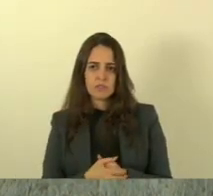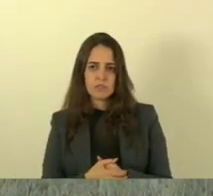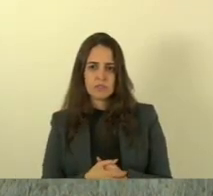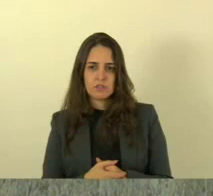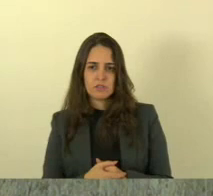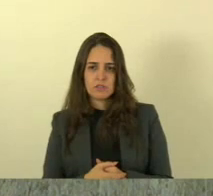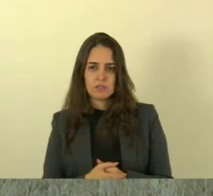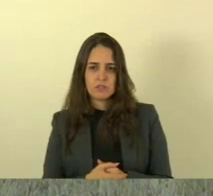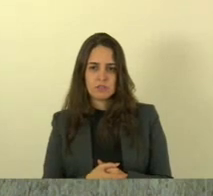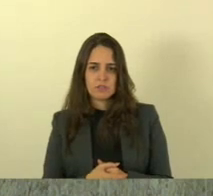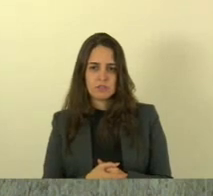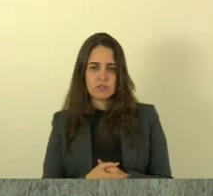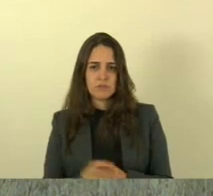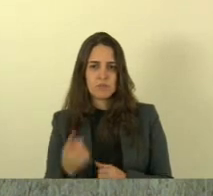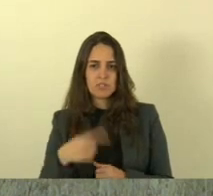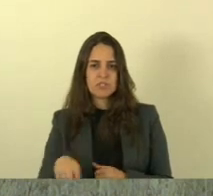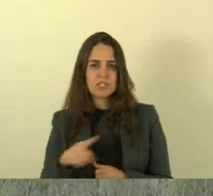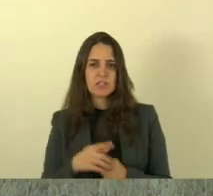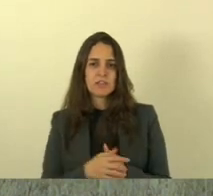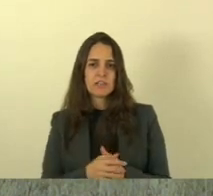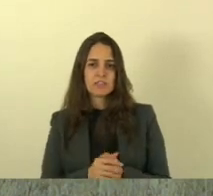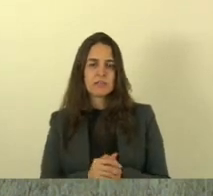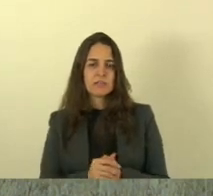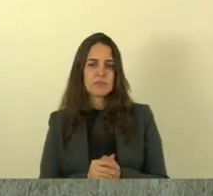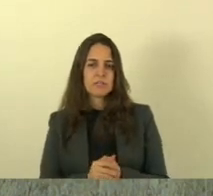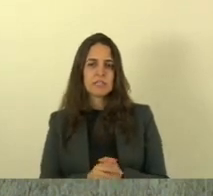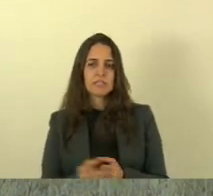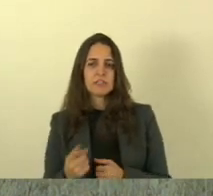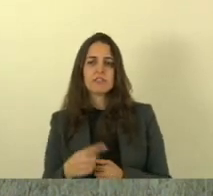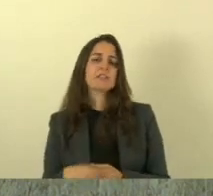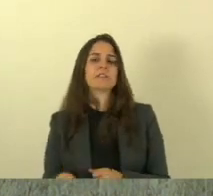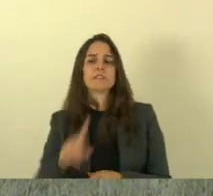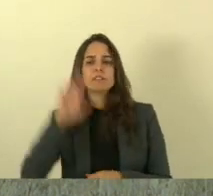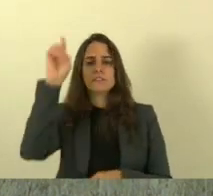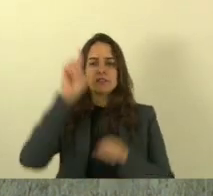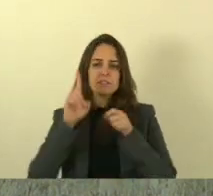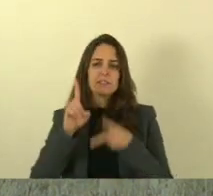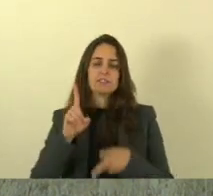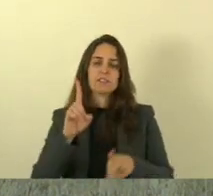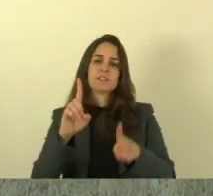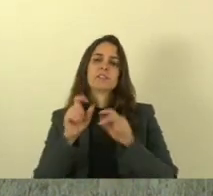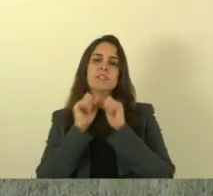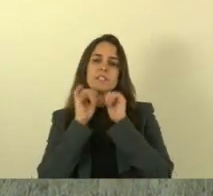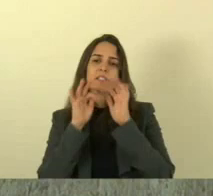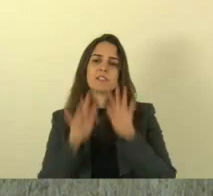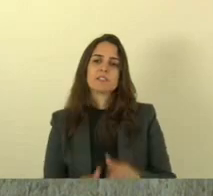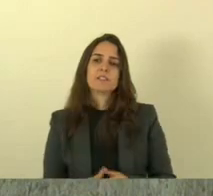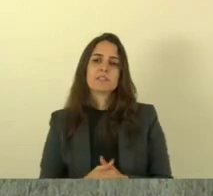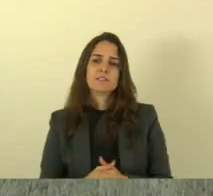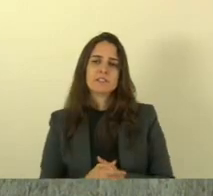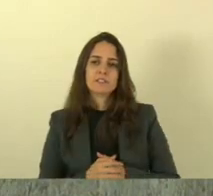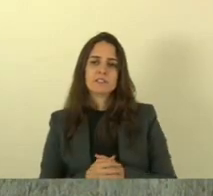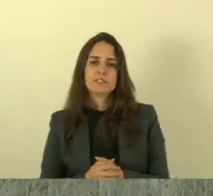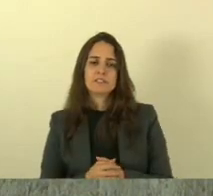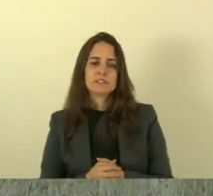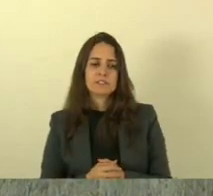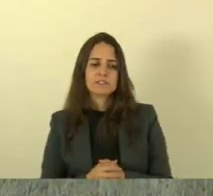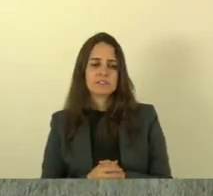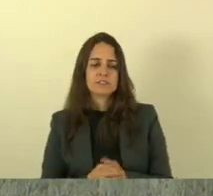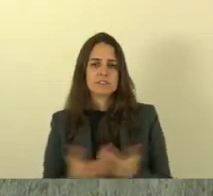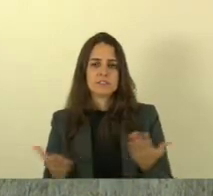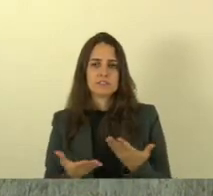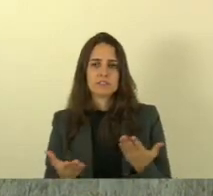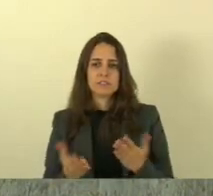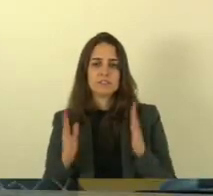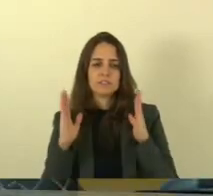lá em São Torquato um abraço para toda a família Pimentel e que Deus continue os abençoando nós passaremos